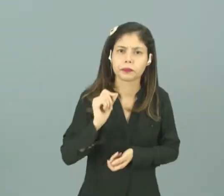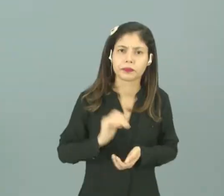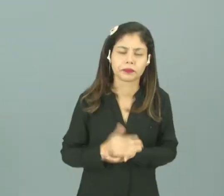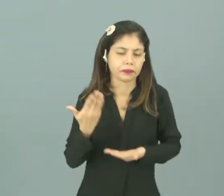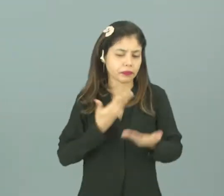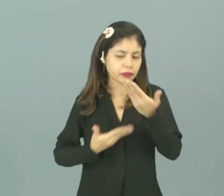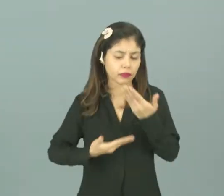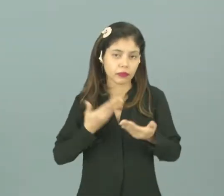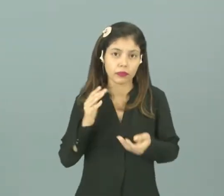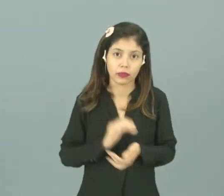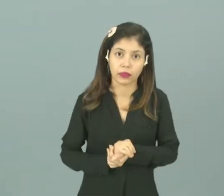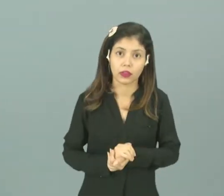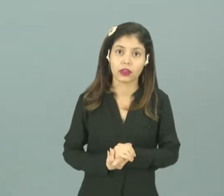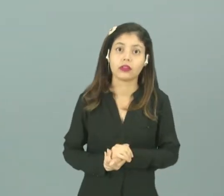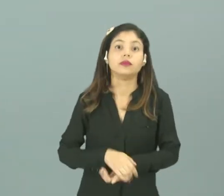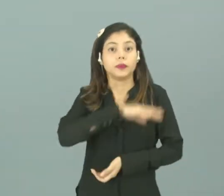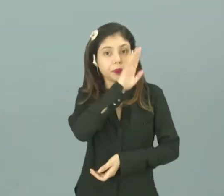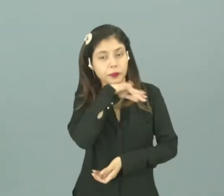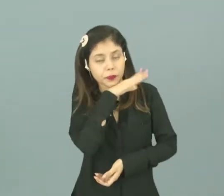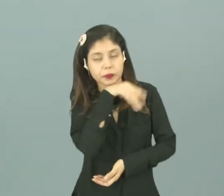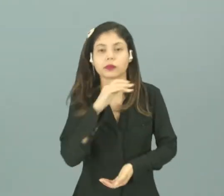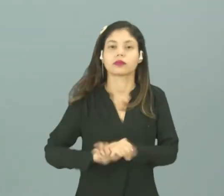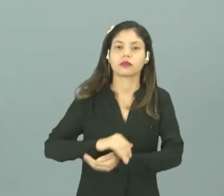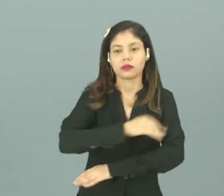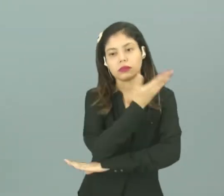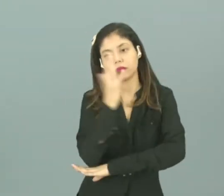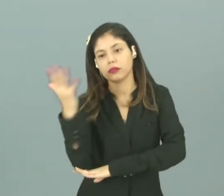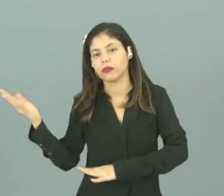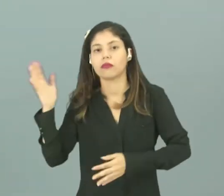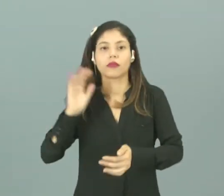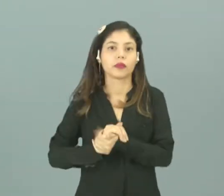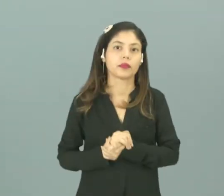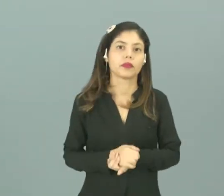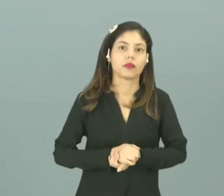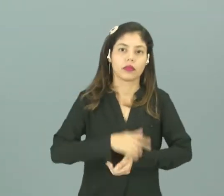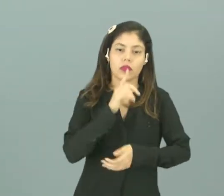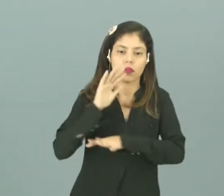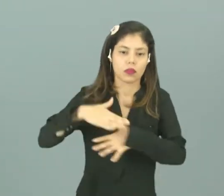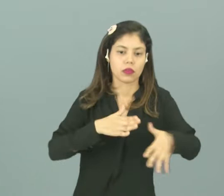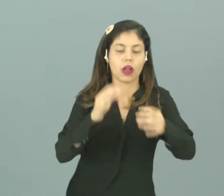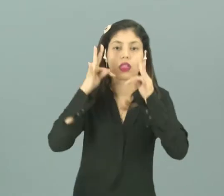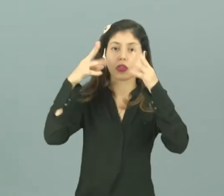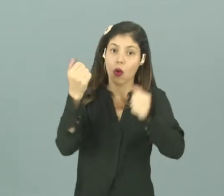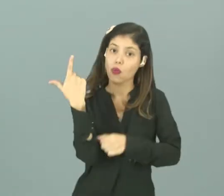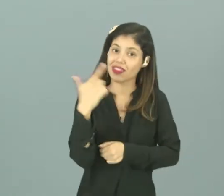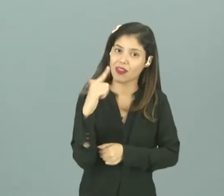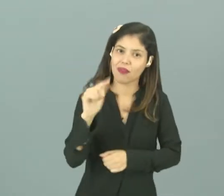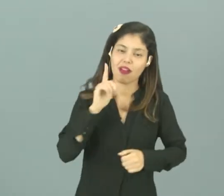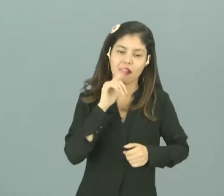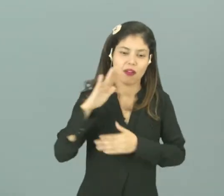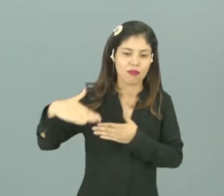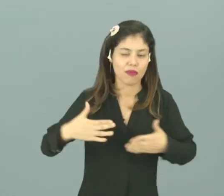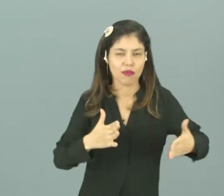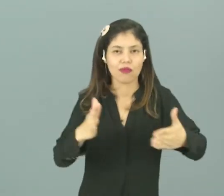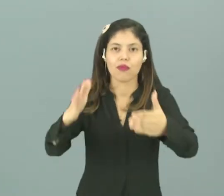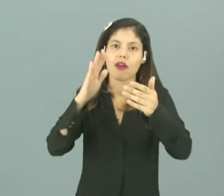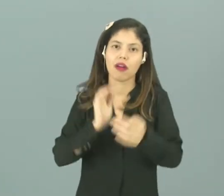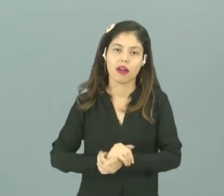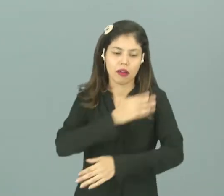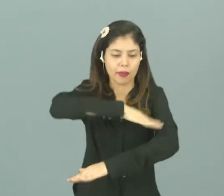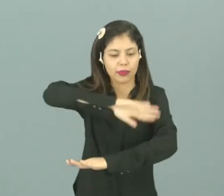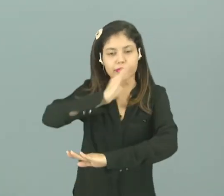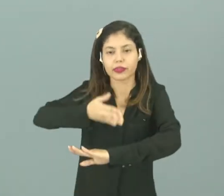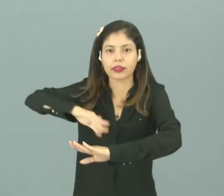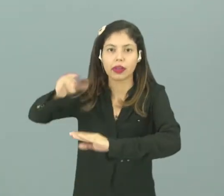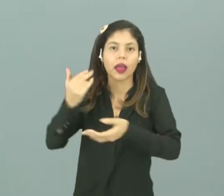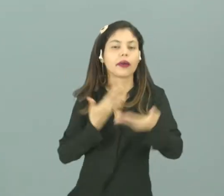relação dos seres que têm vida com aqueles que não têm, mas que são essenciais para que os seres vivos consigam viver